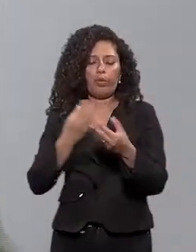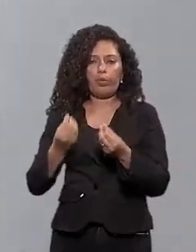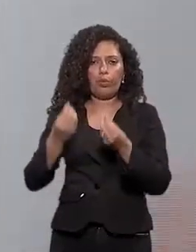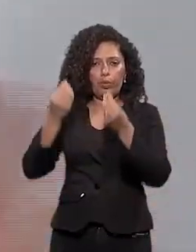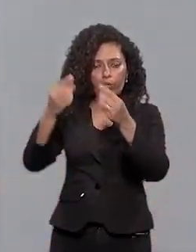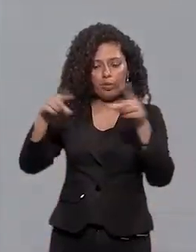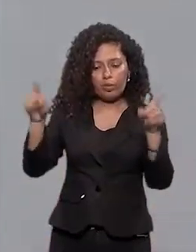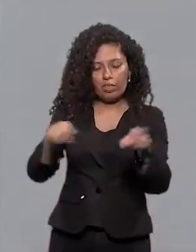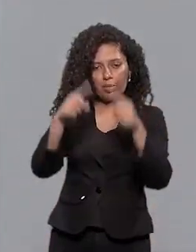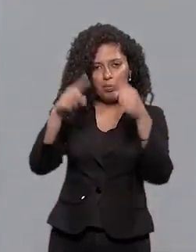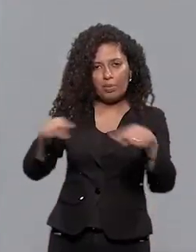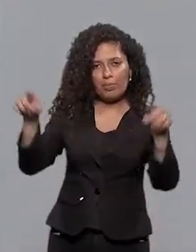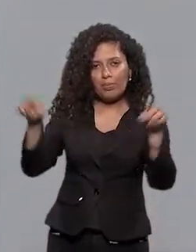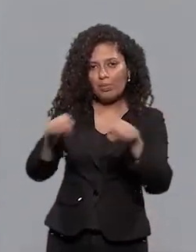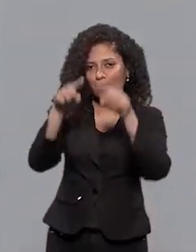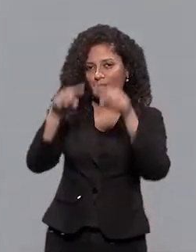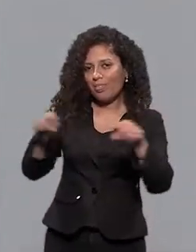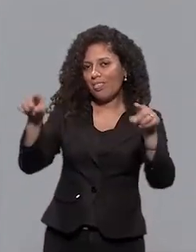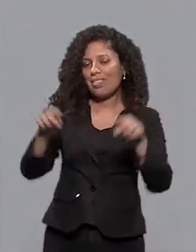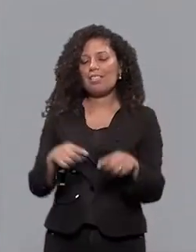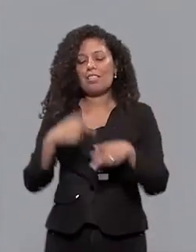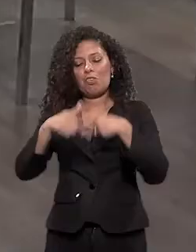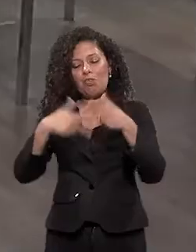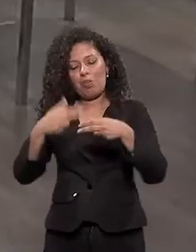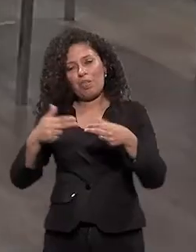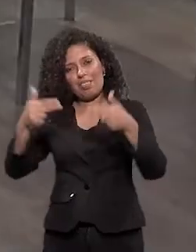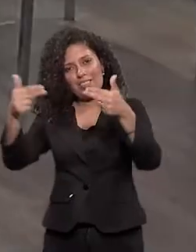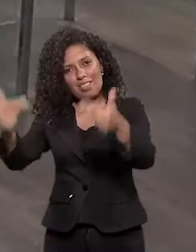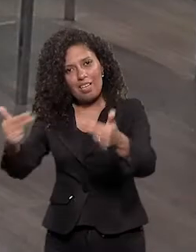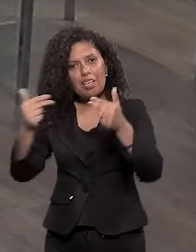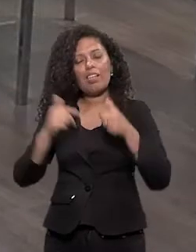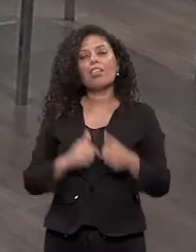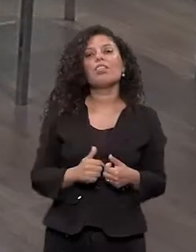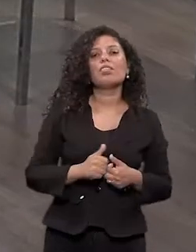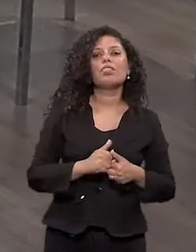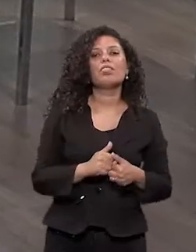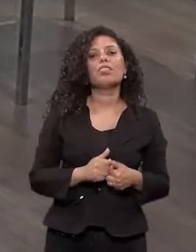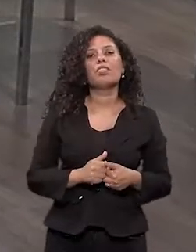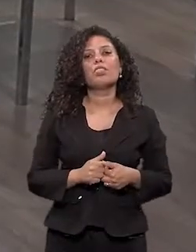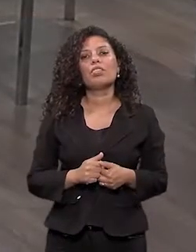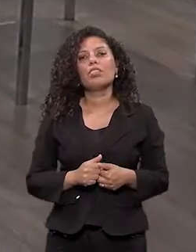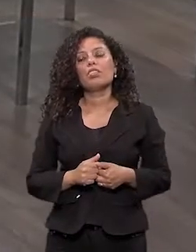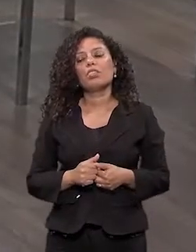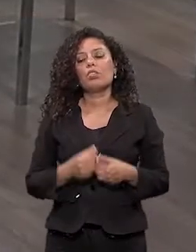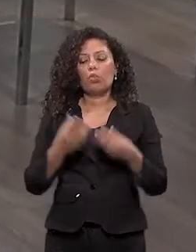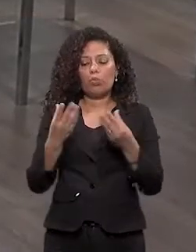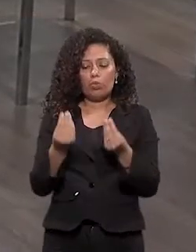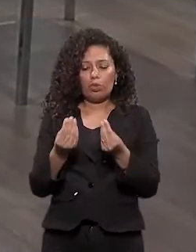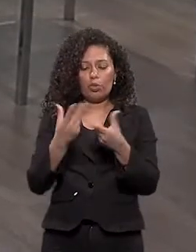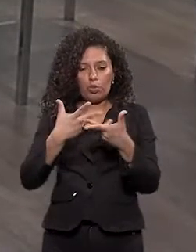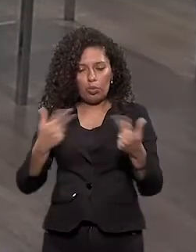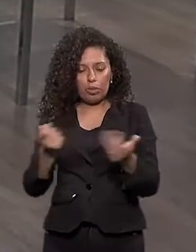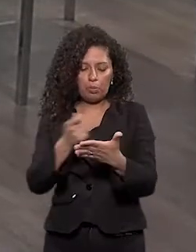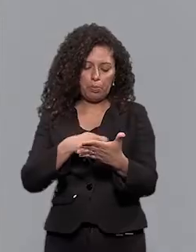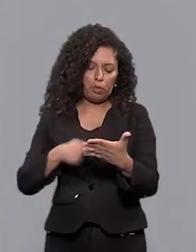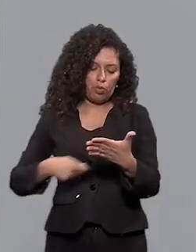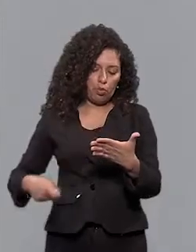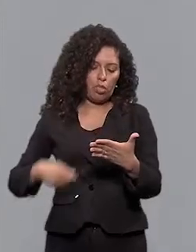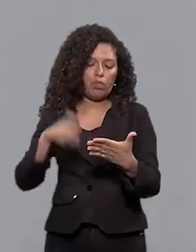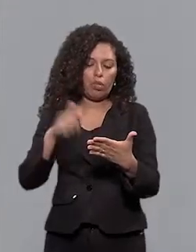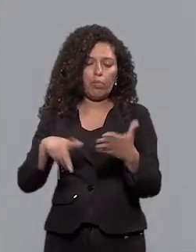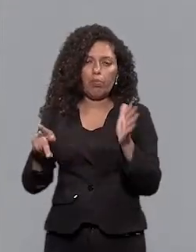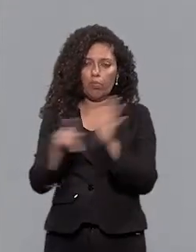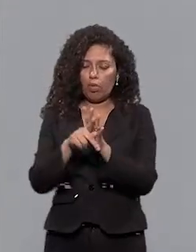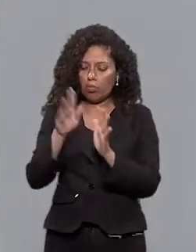dar um presente, eu vou dar uma música. Ah, legal. Nossa, que presente. A maioria das minhas composições infantis